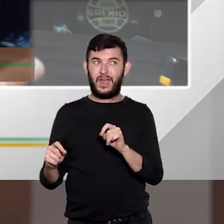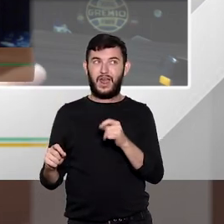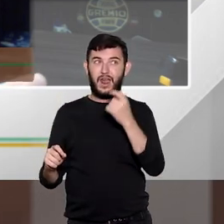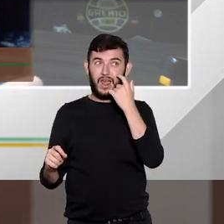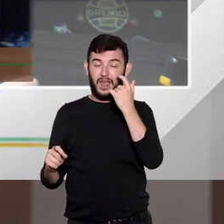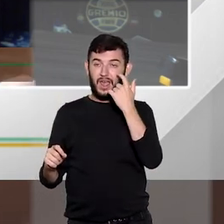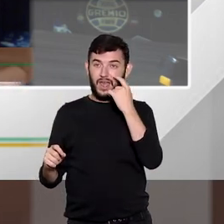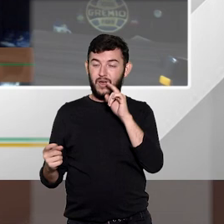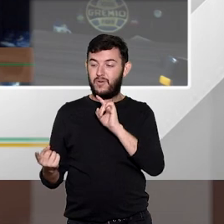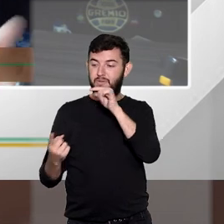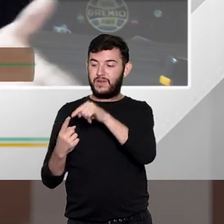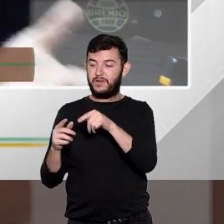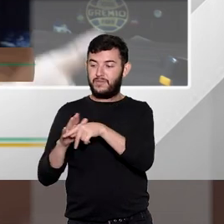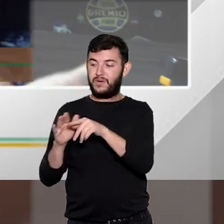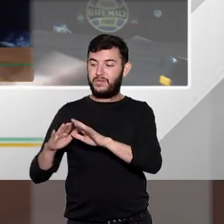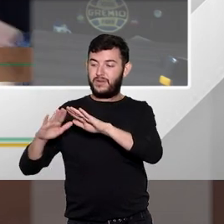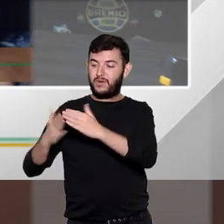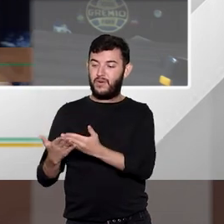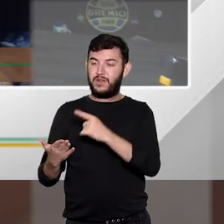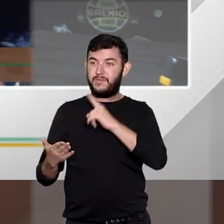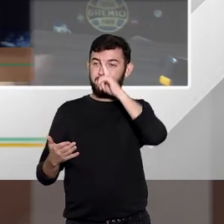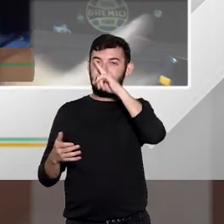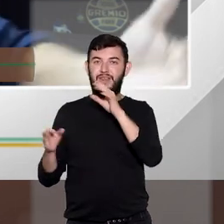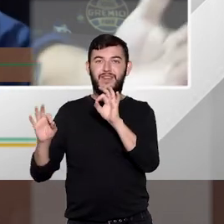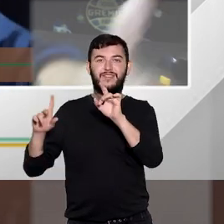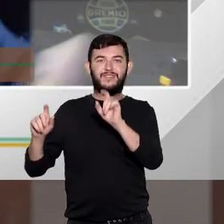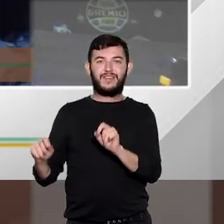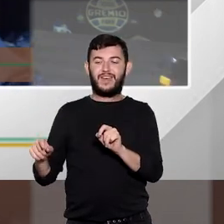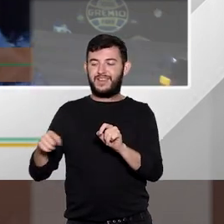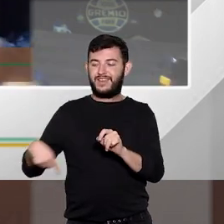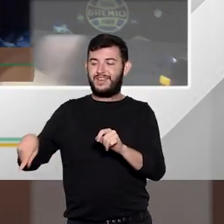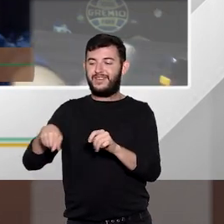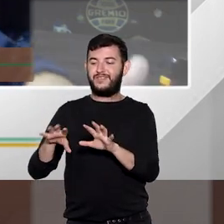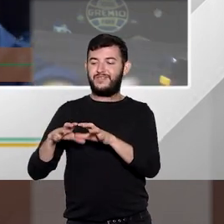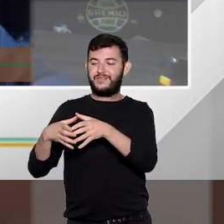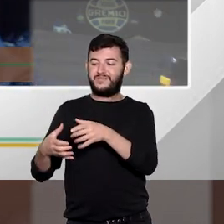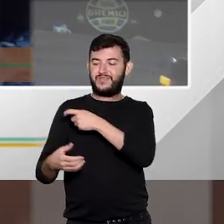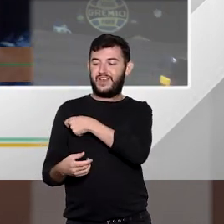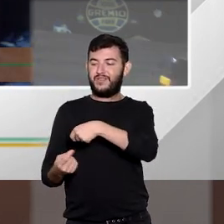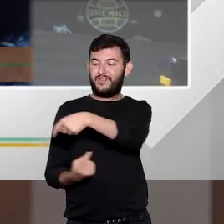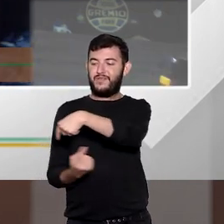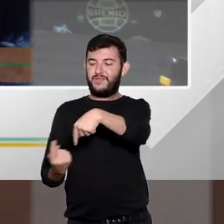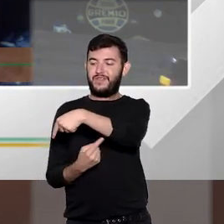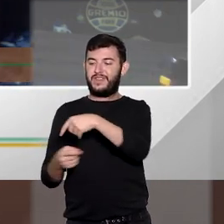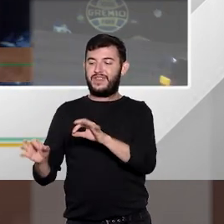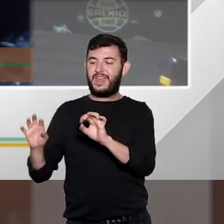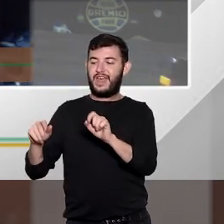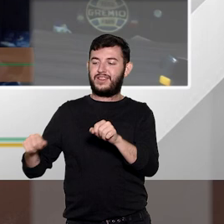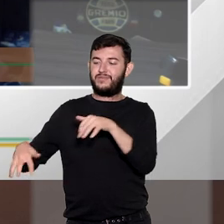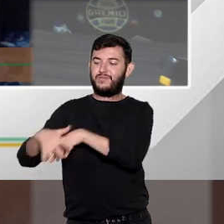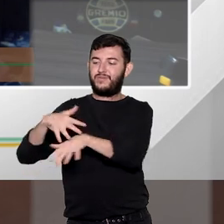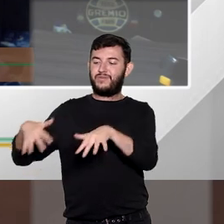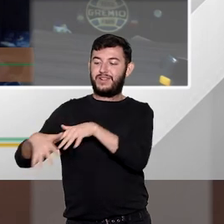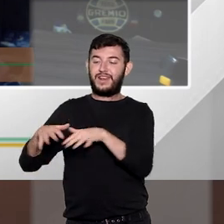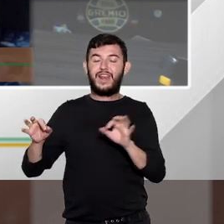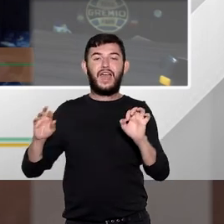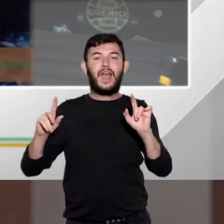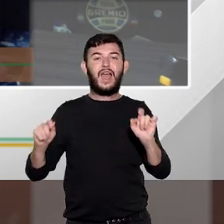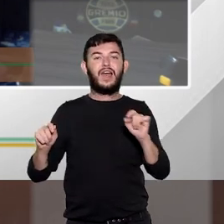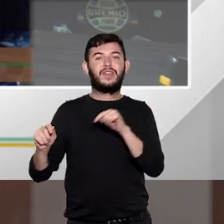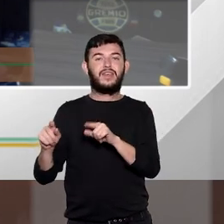estava sendo colocada em perigo já que não havia funcionamento nenhum naquela escola não